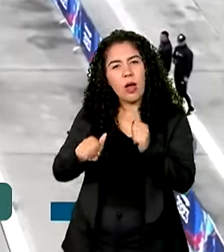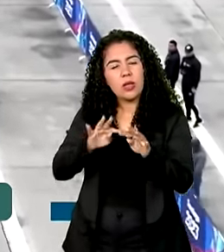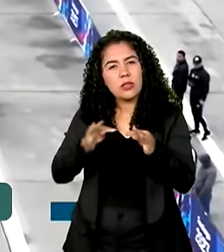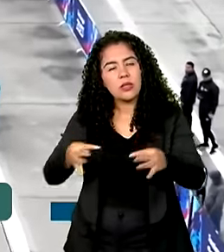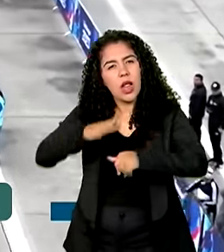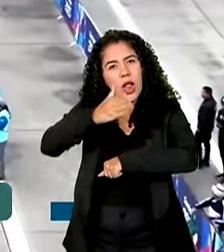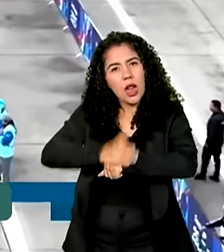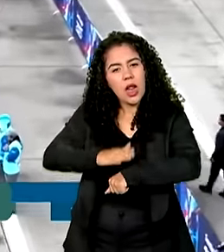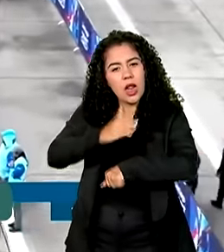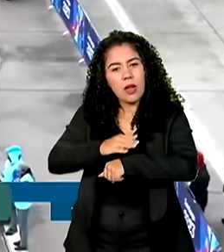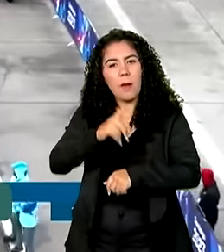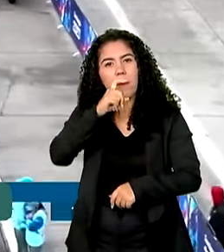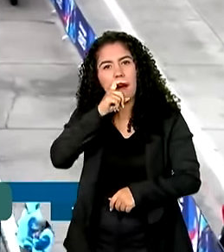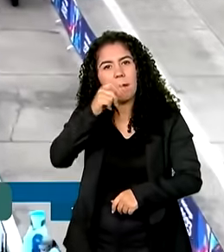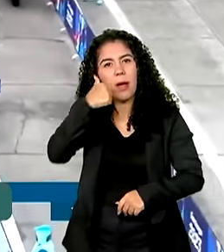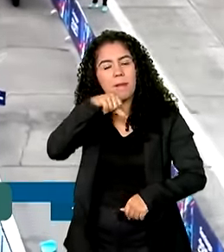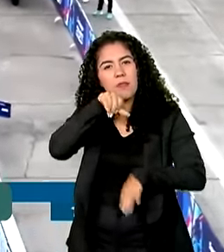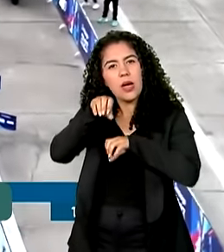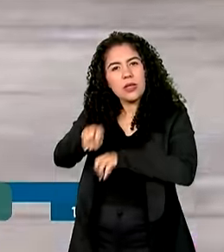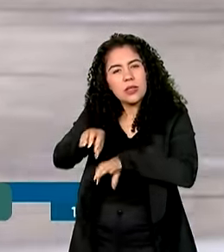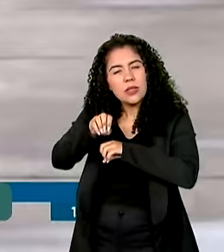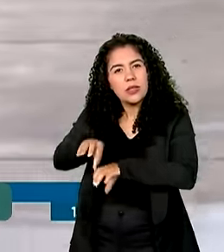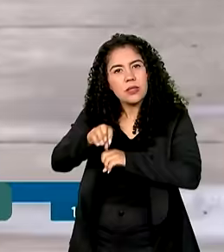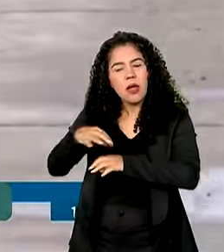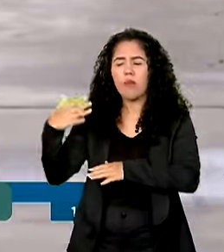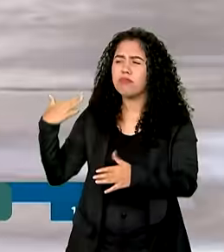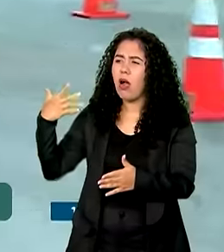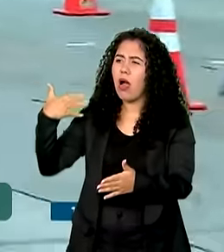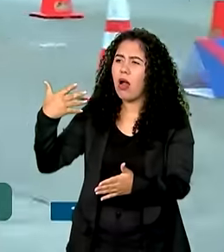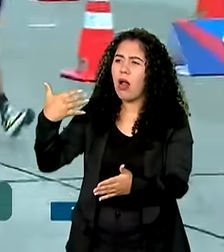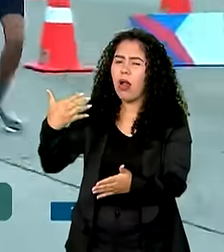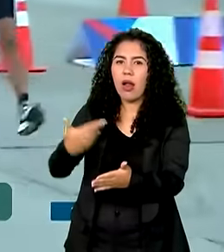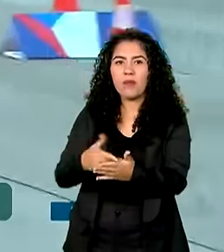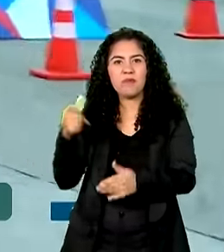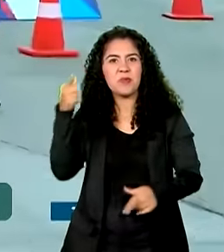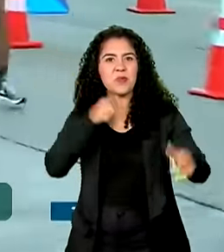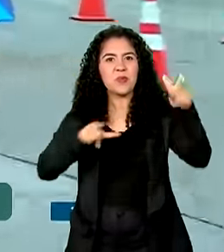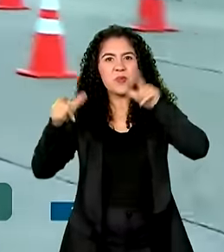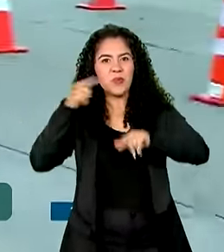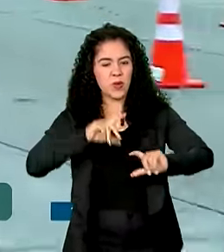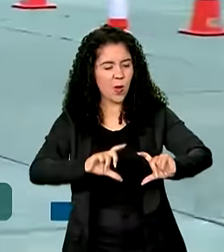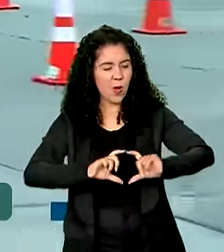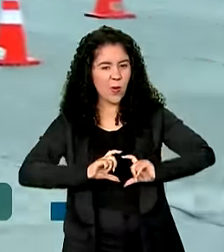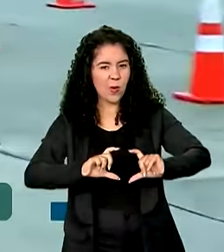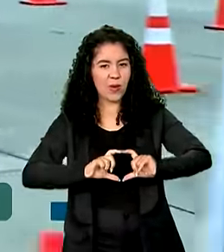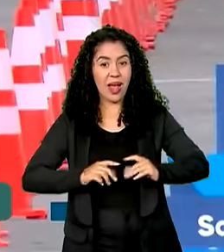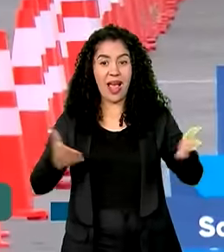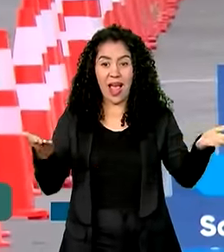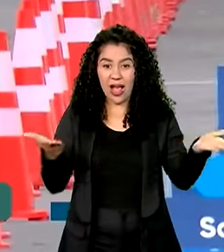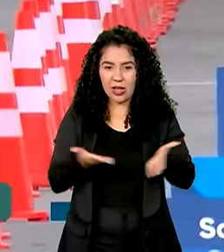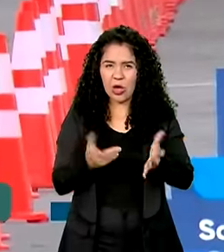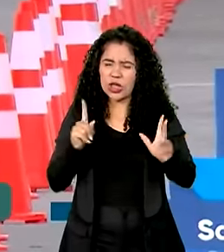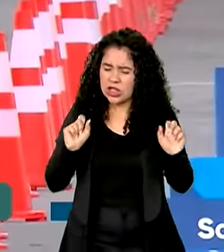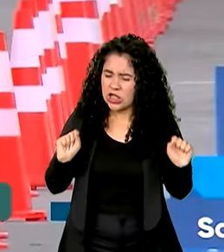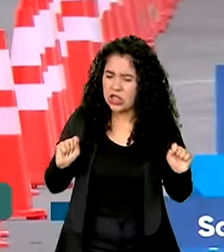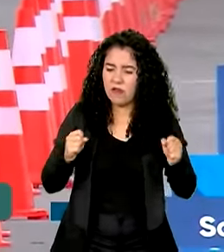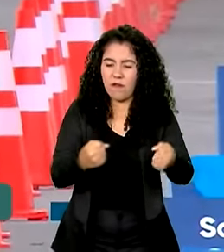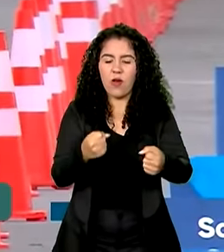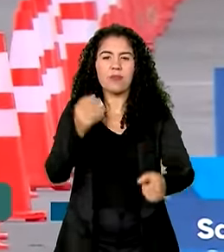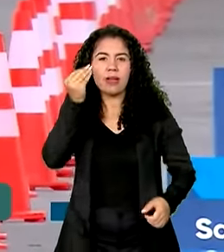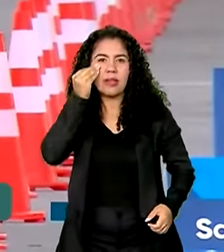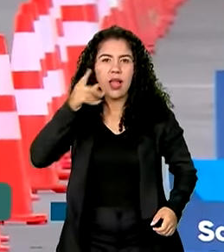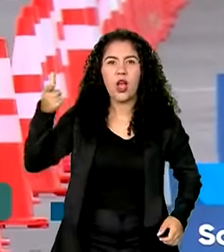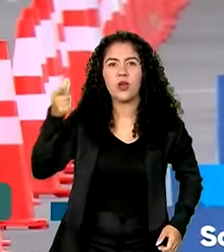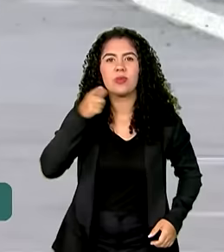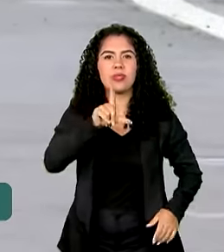treinado pelos pais. Em toda a carreira, ele coleciona diversos títulos e agora se dedica para conquistar